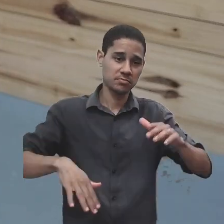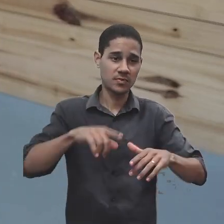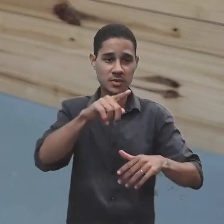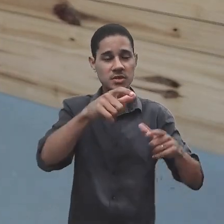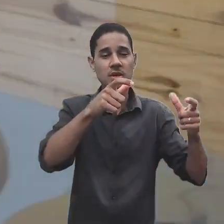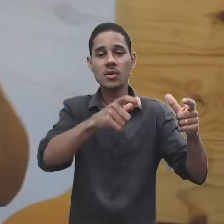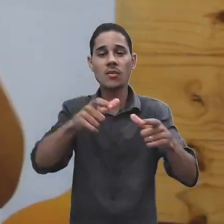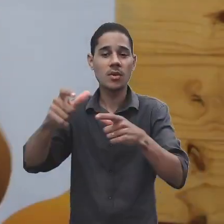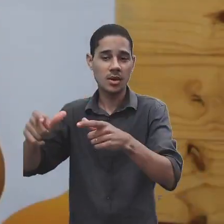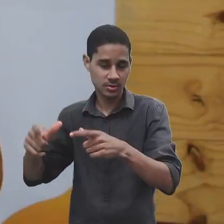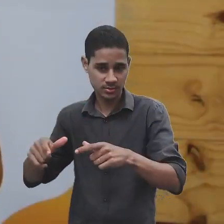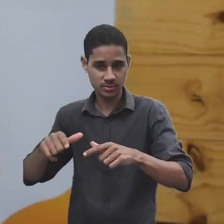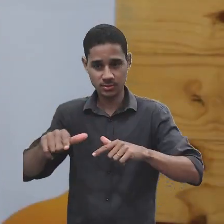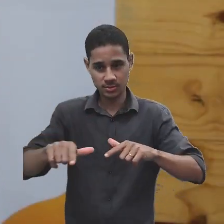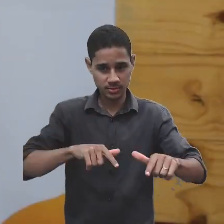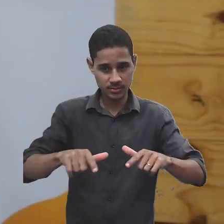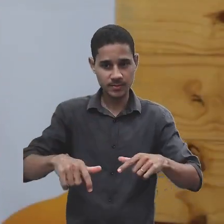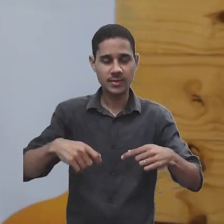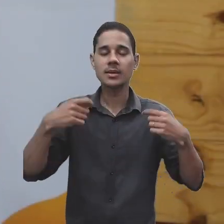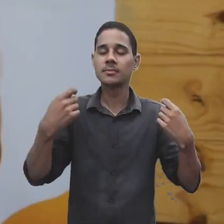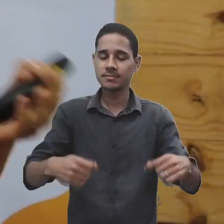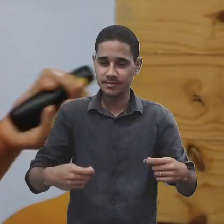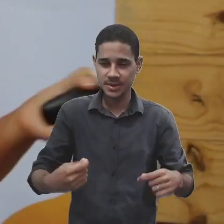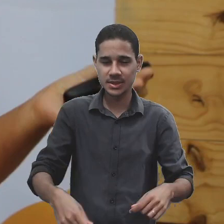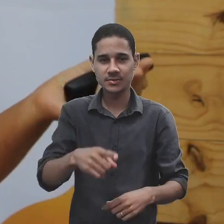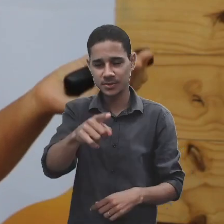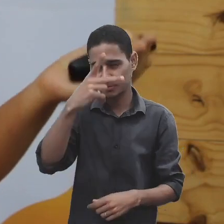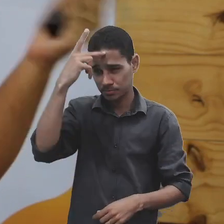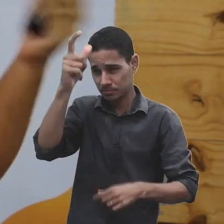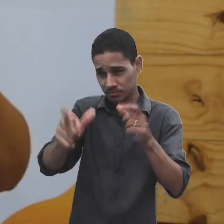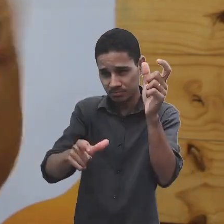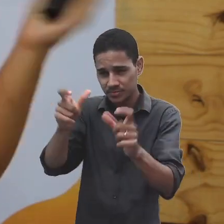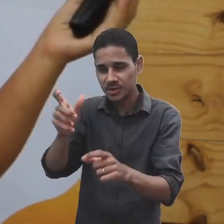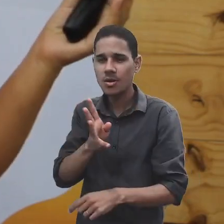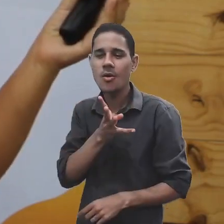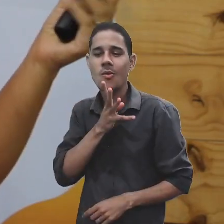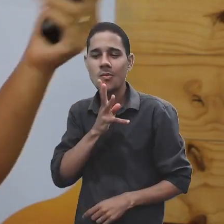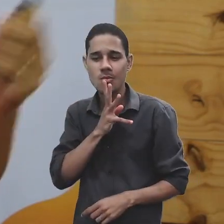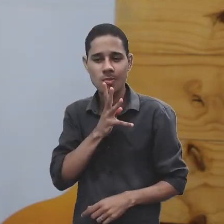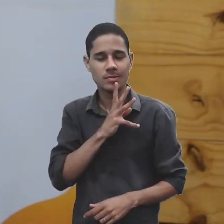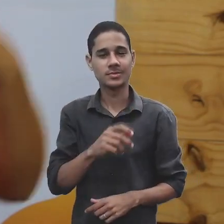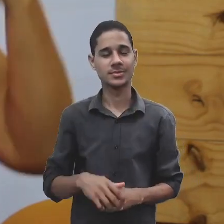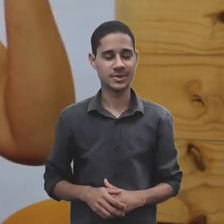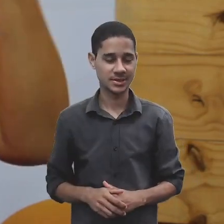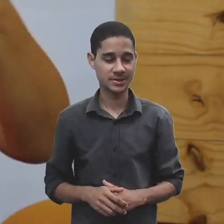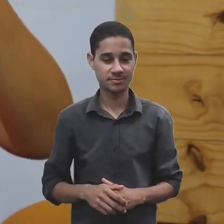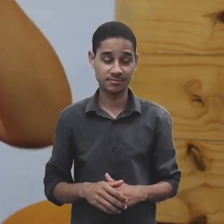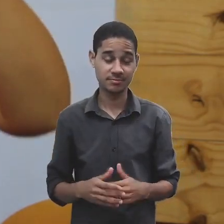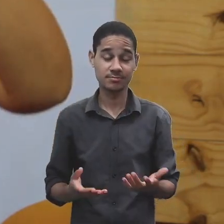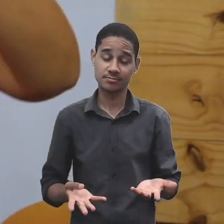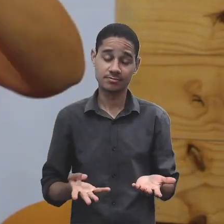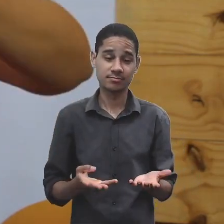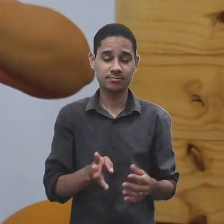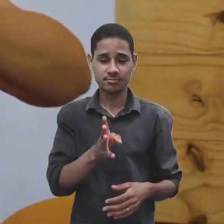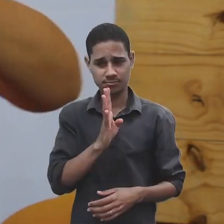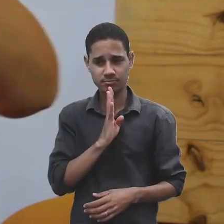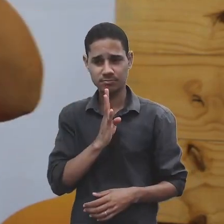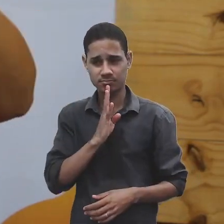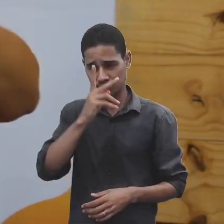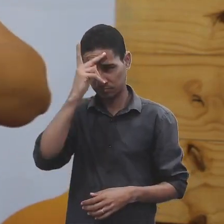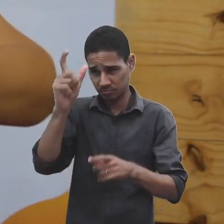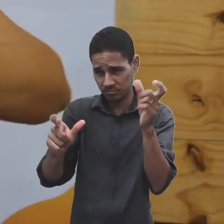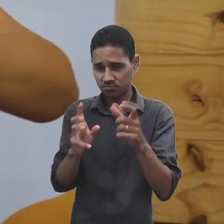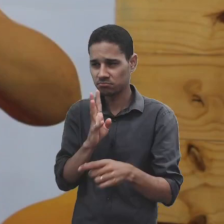atuar, temos que conhecer pessoas onde estivermos. Então, para ter um conhecimento